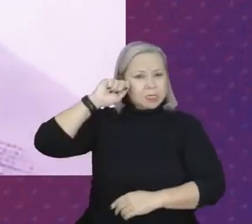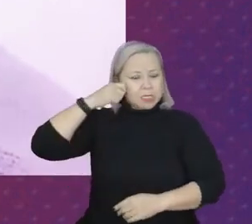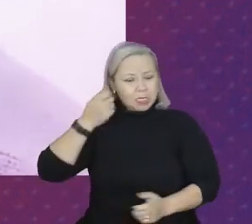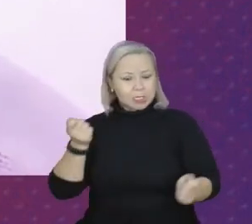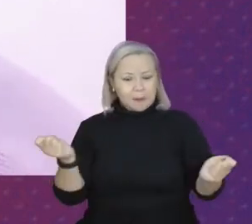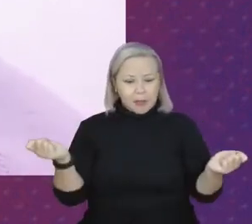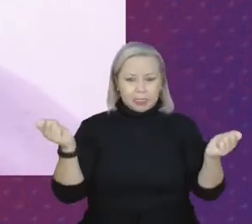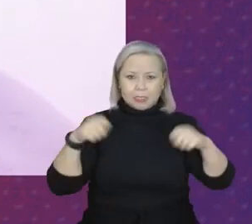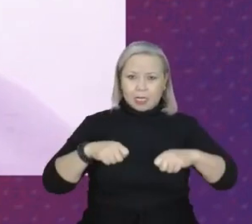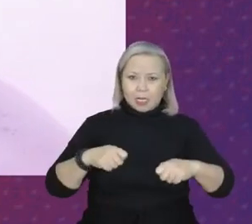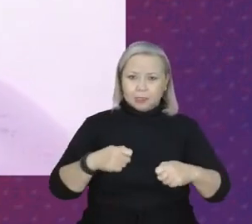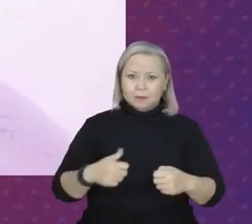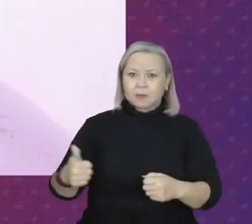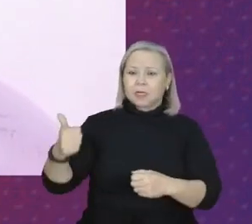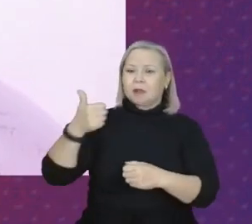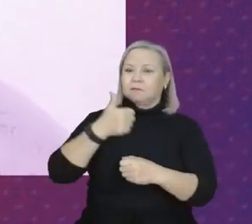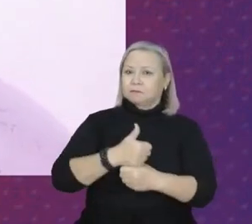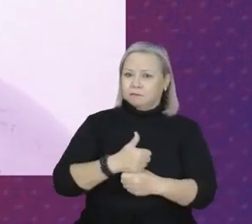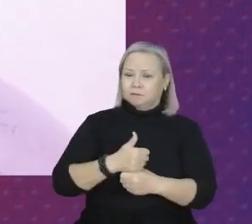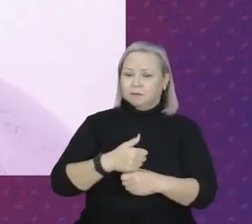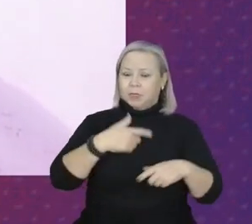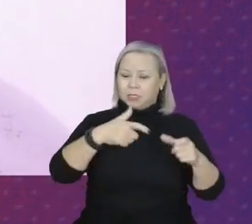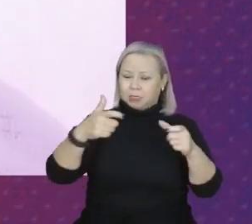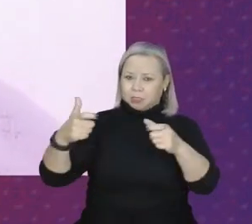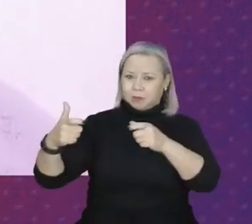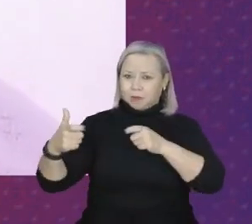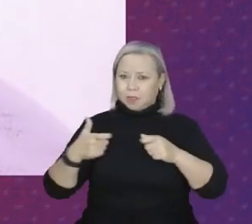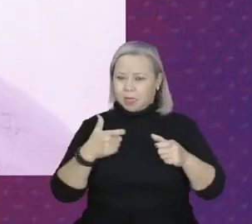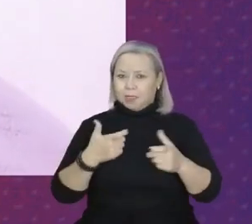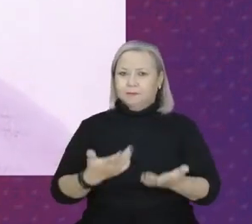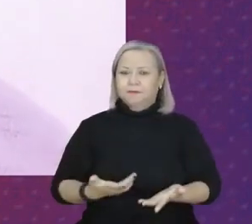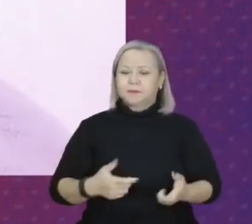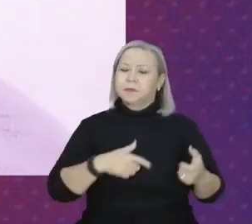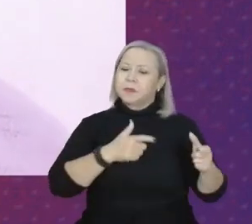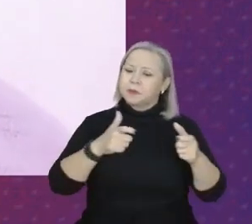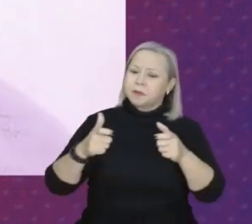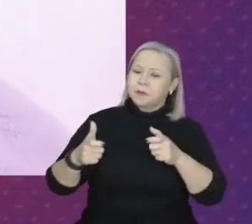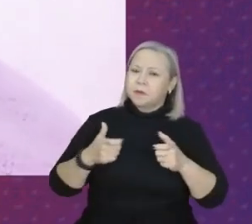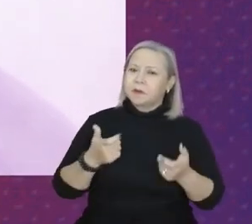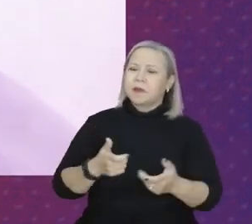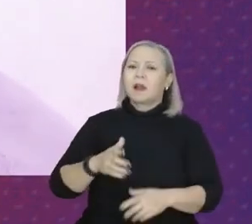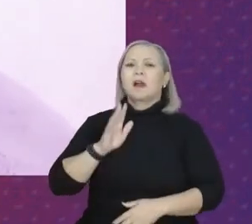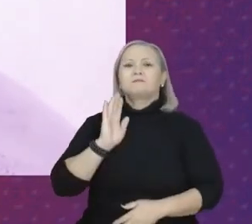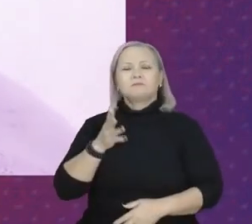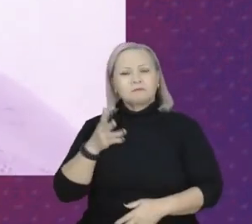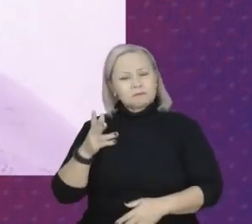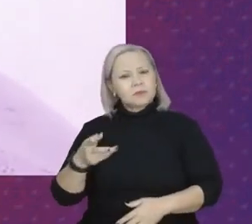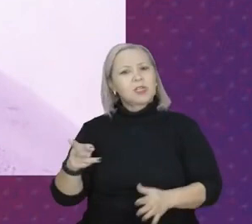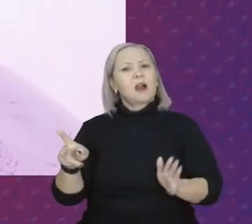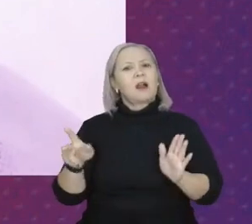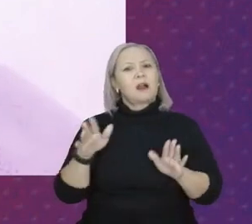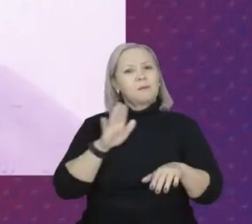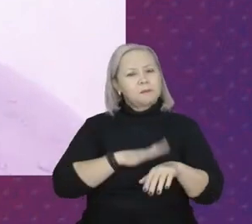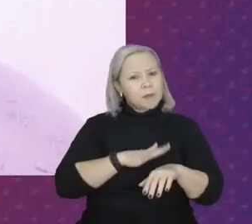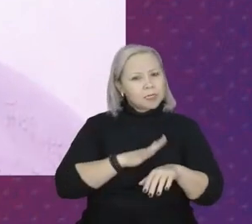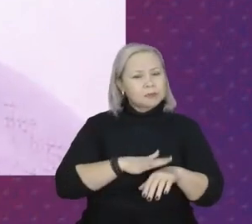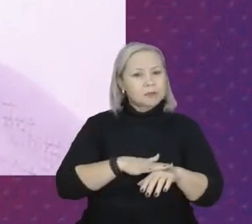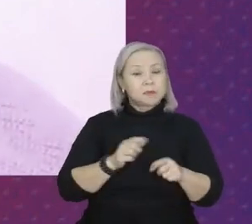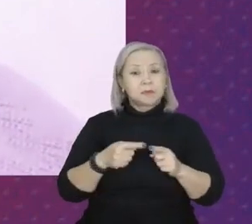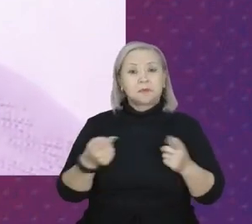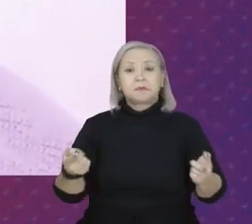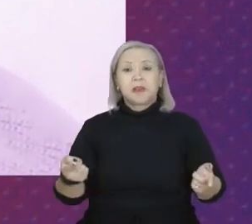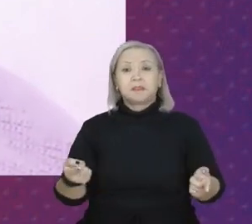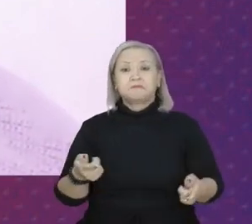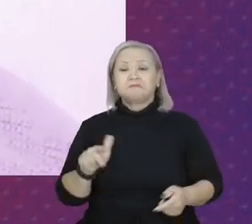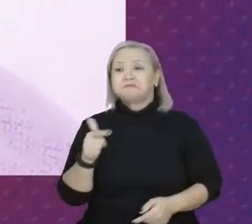a ocuparem esses espaços. São espaços dos quais ela já pertence, mas, porém, não tem